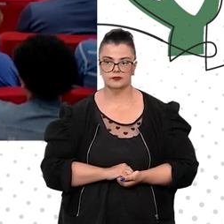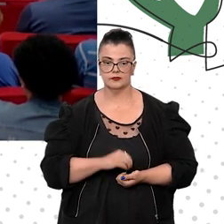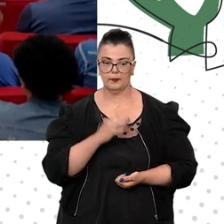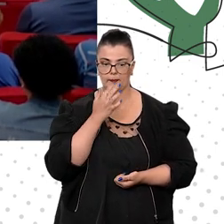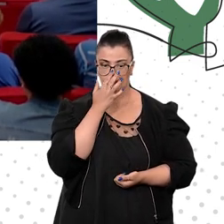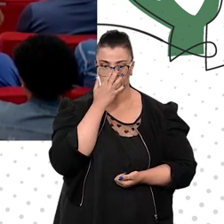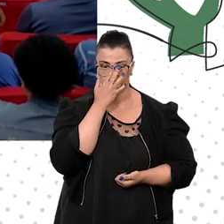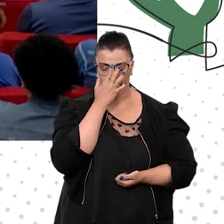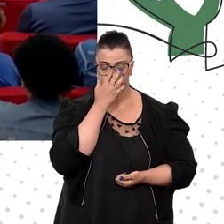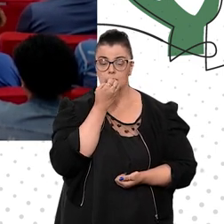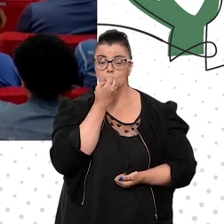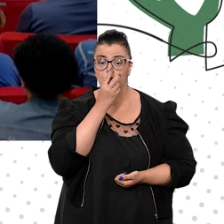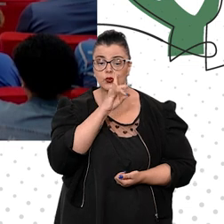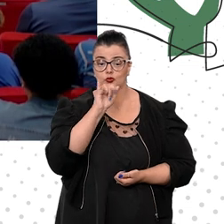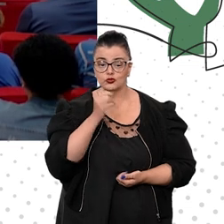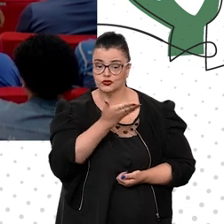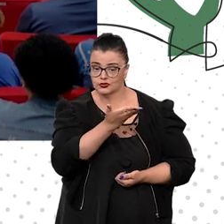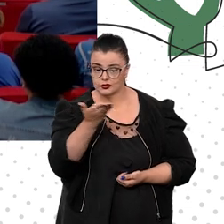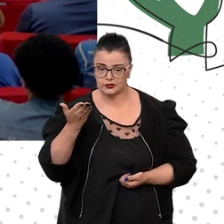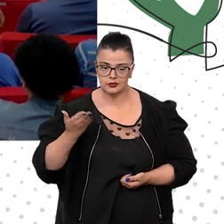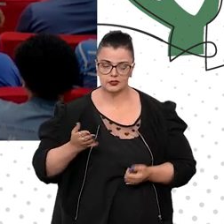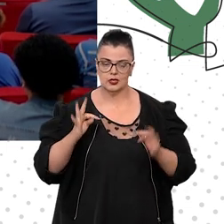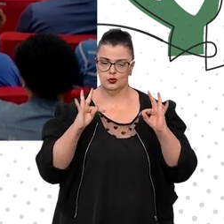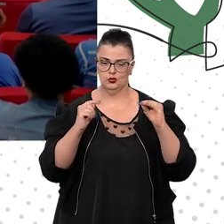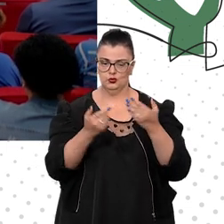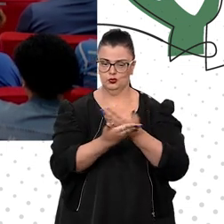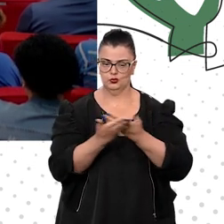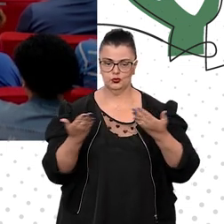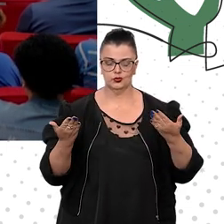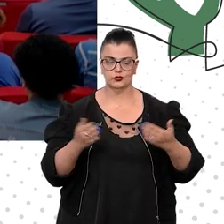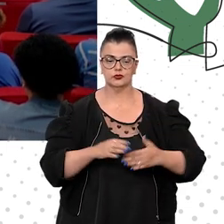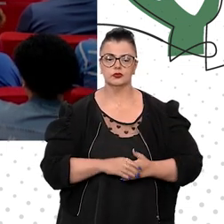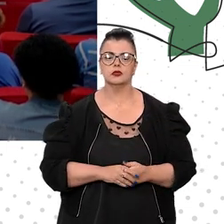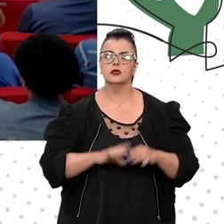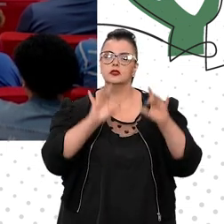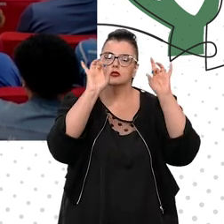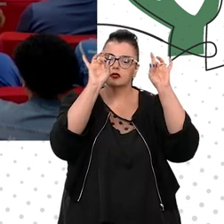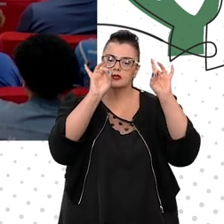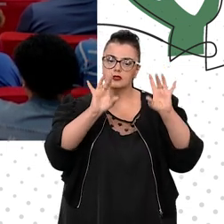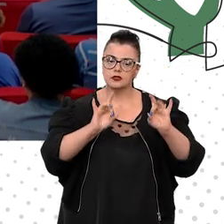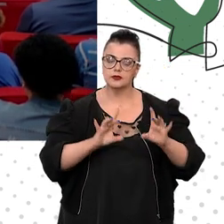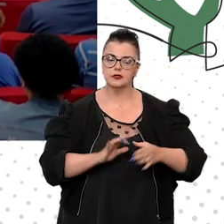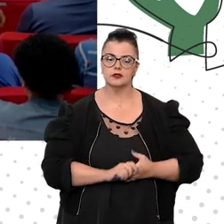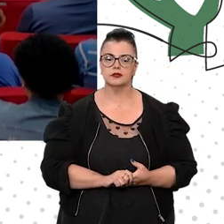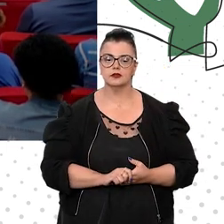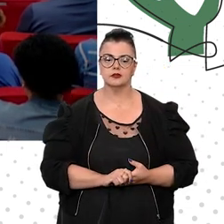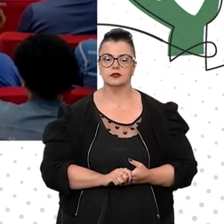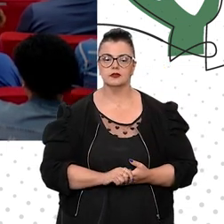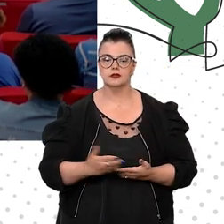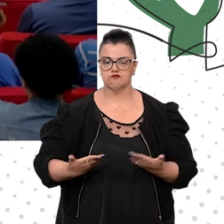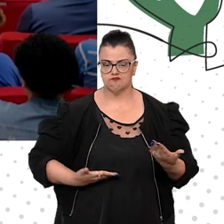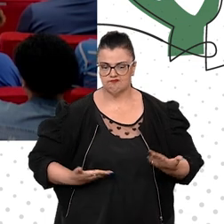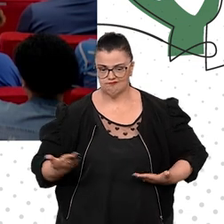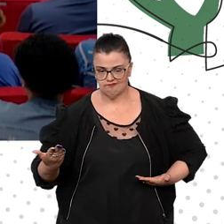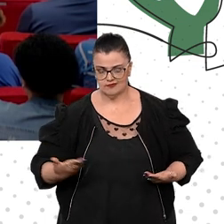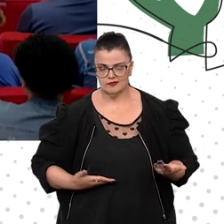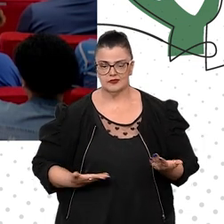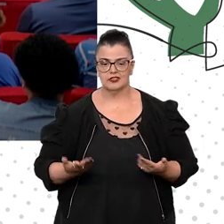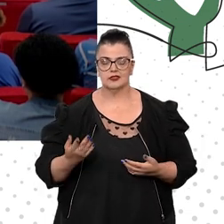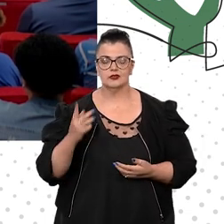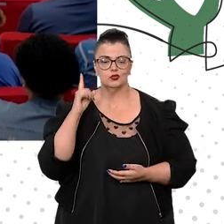Bom dia a todos, a todas, especialmente nossos queridos colaboradores